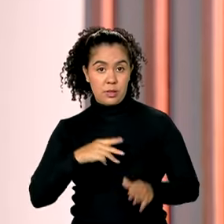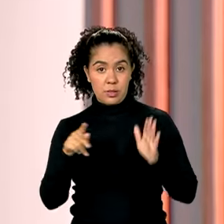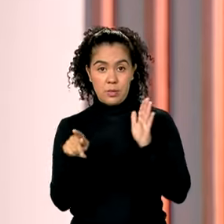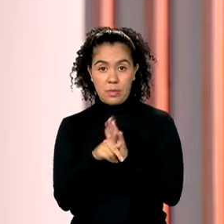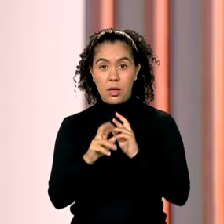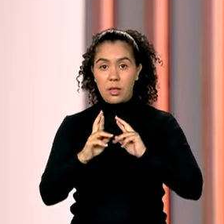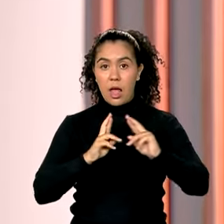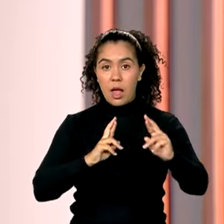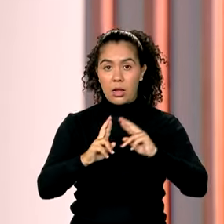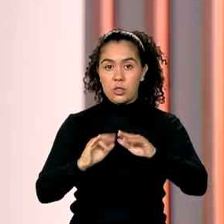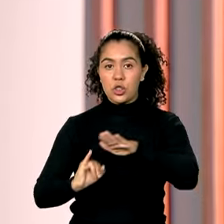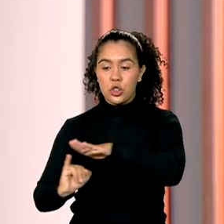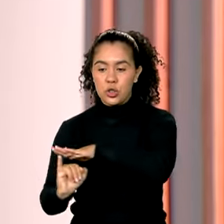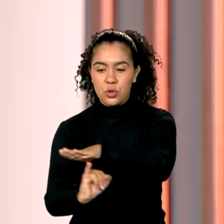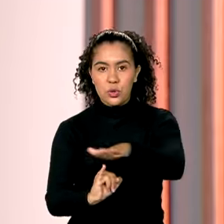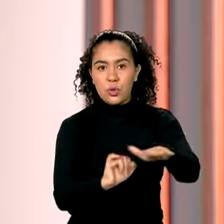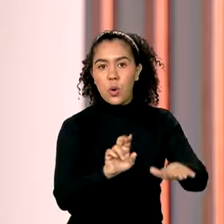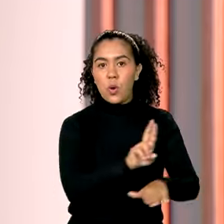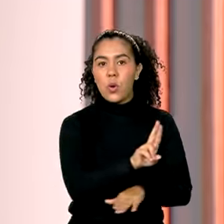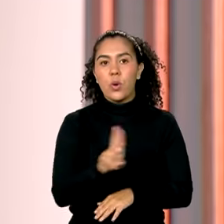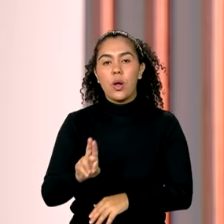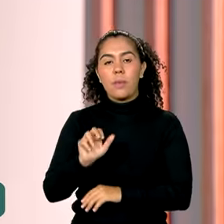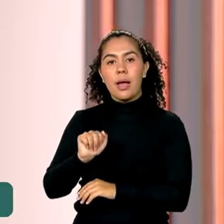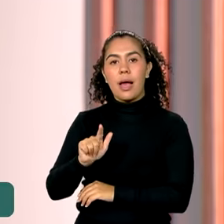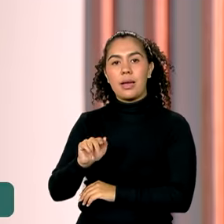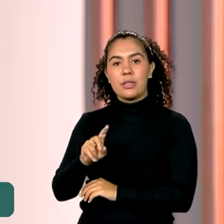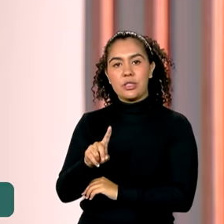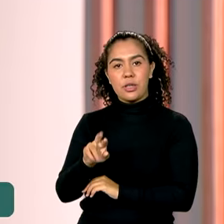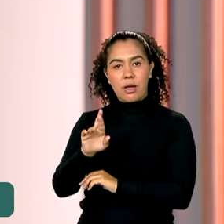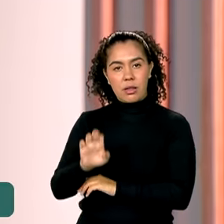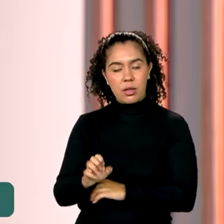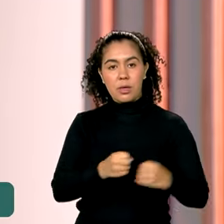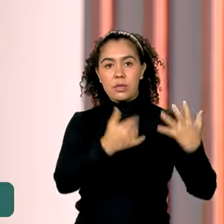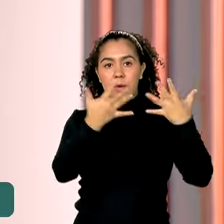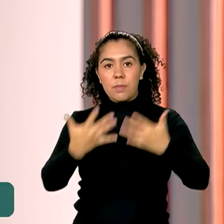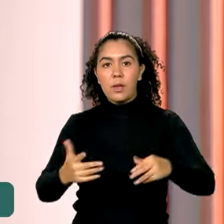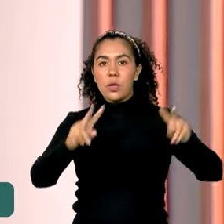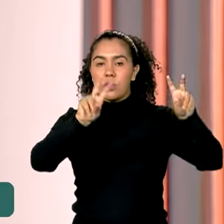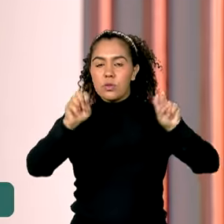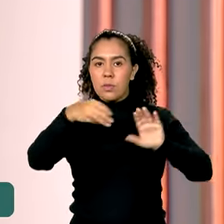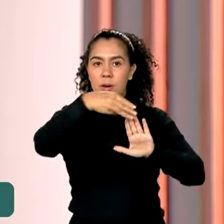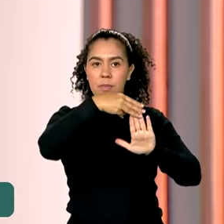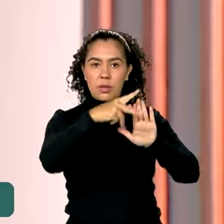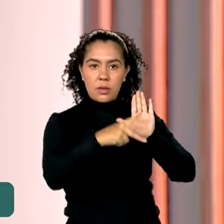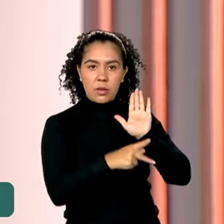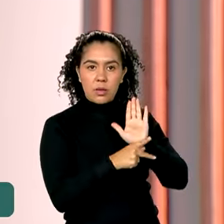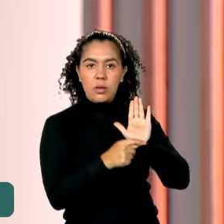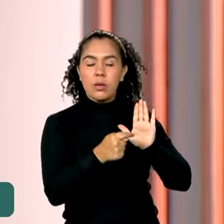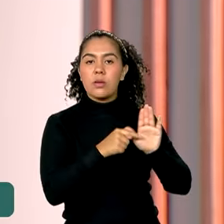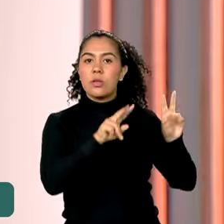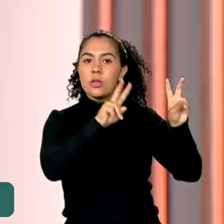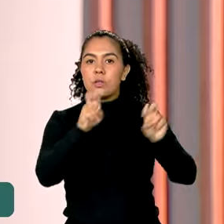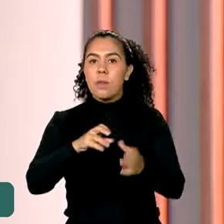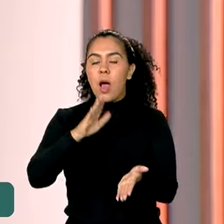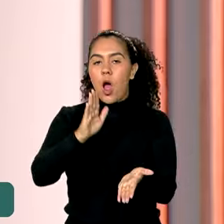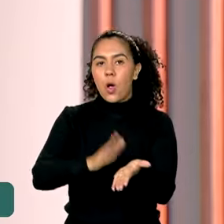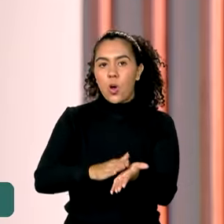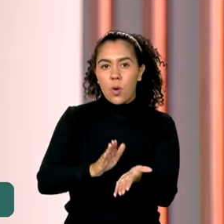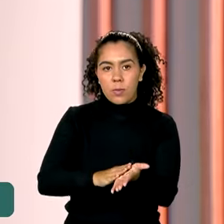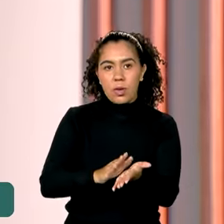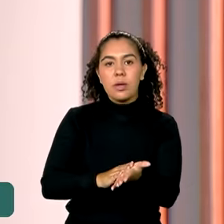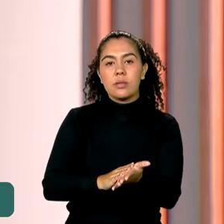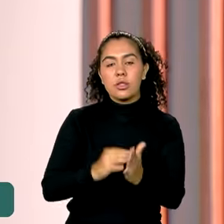Institucionais, Alexandre Padilha, falou sobre a medida provisória que vai disciplinar a cobrança de imposto sobre